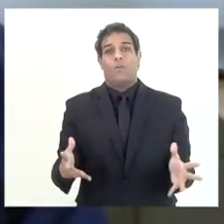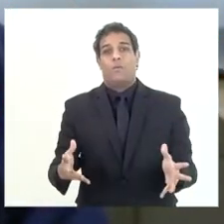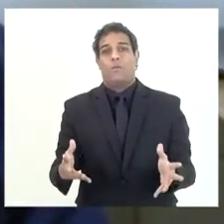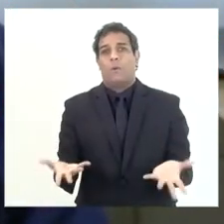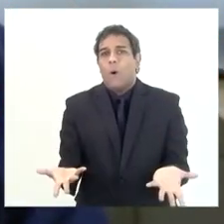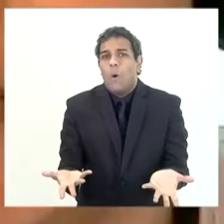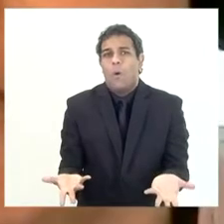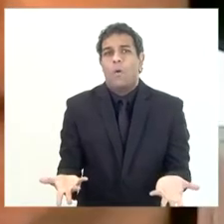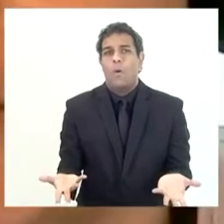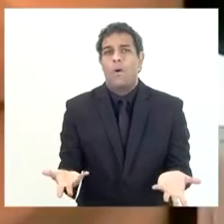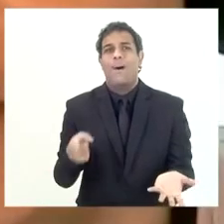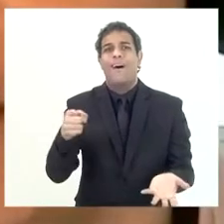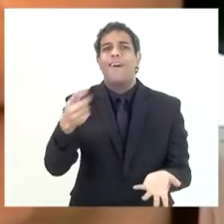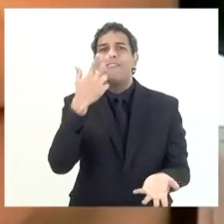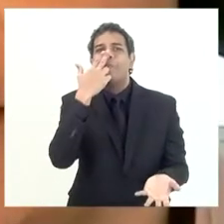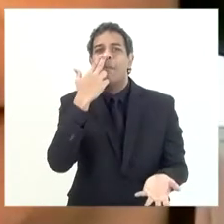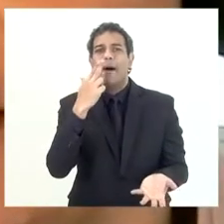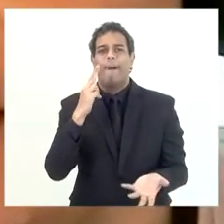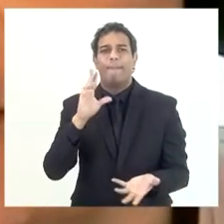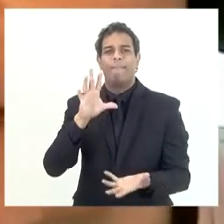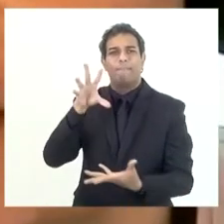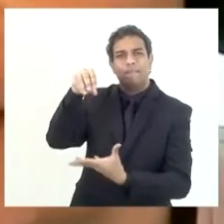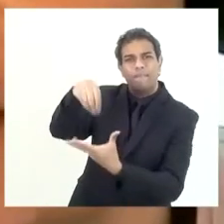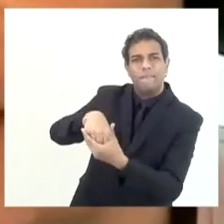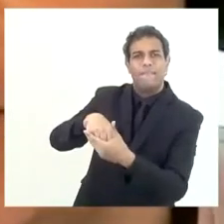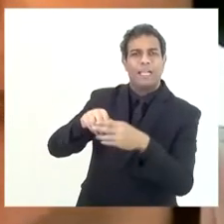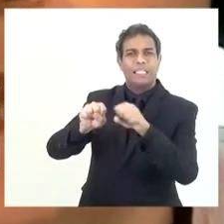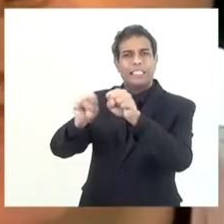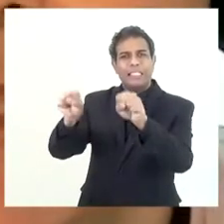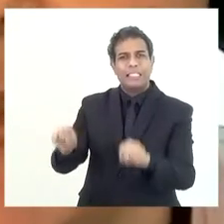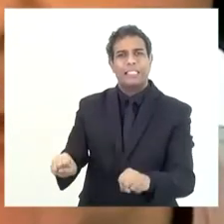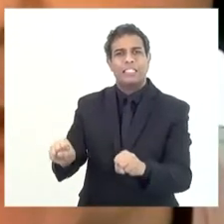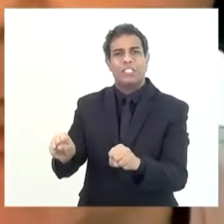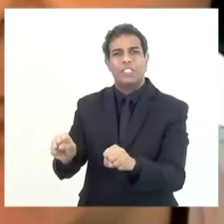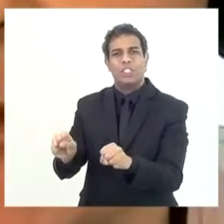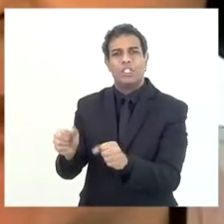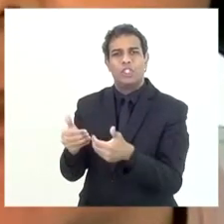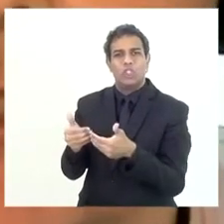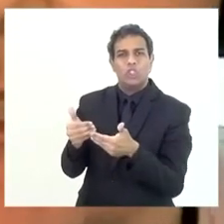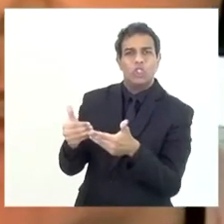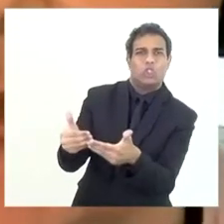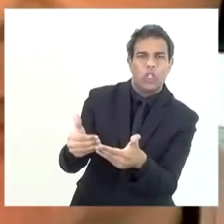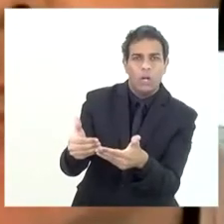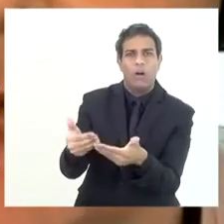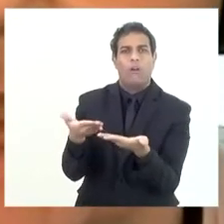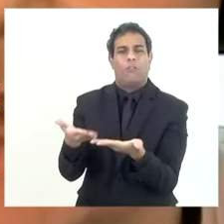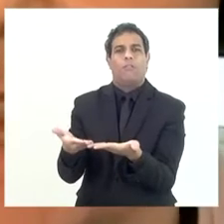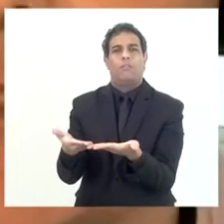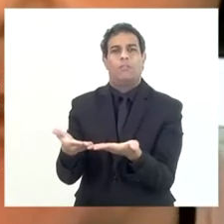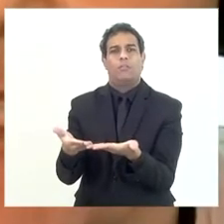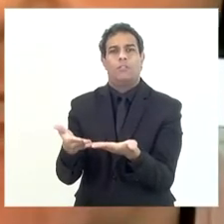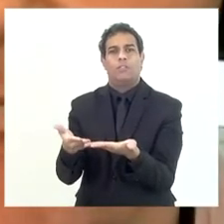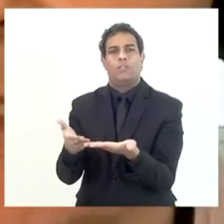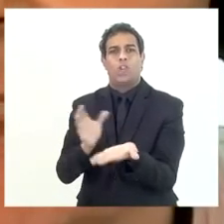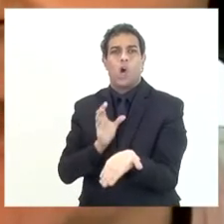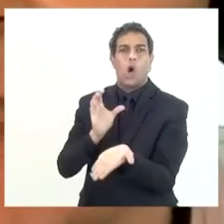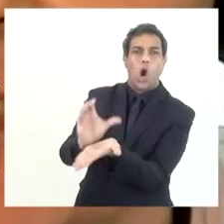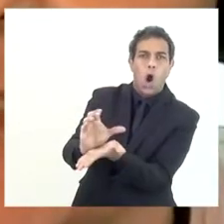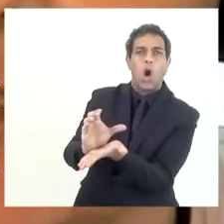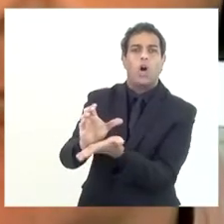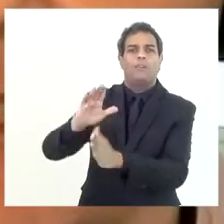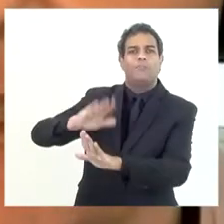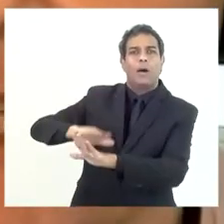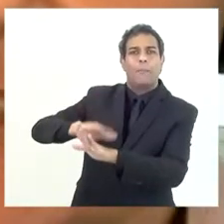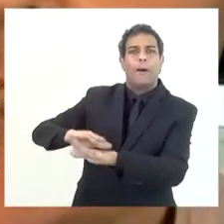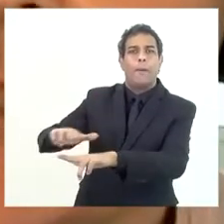É que para efeito de direcionamento posterior dos recursos que são arrecadados em